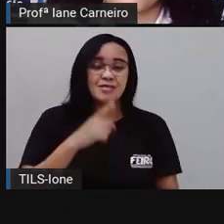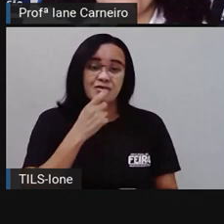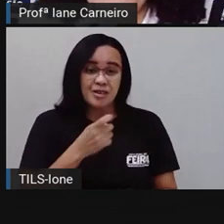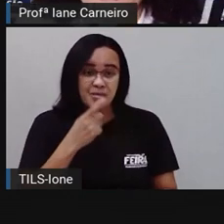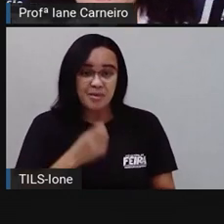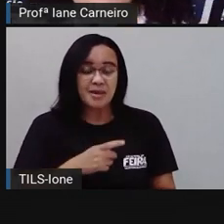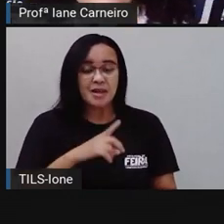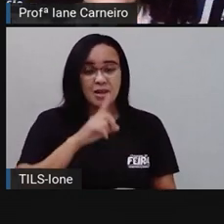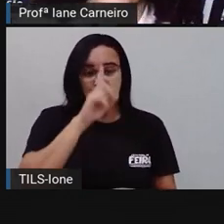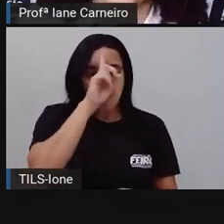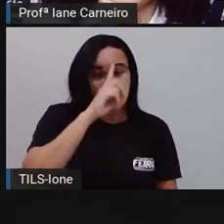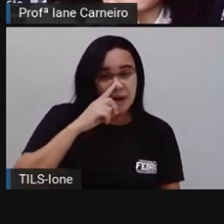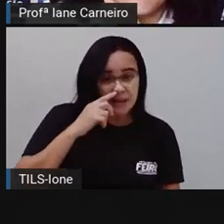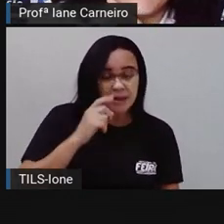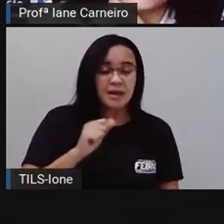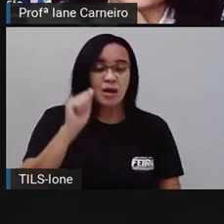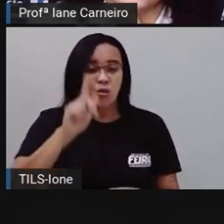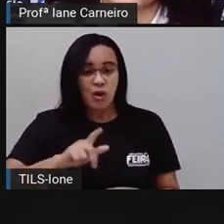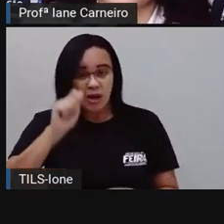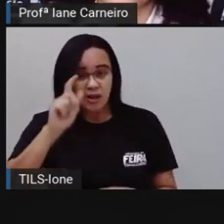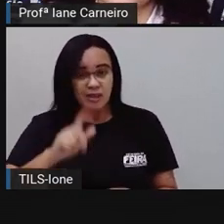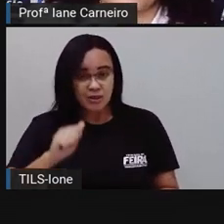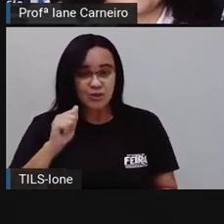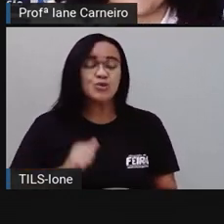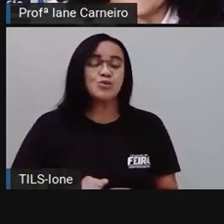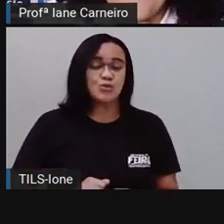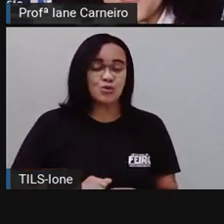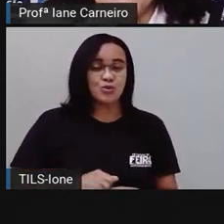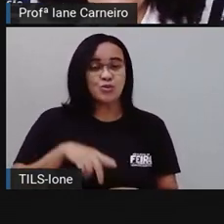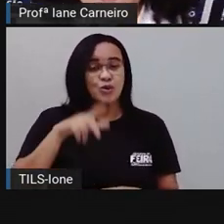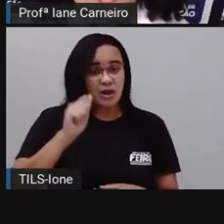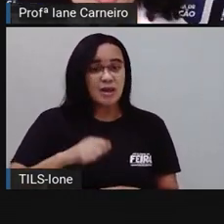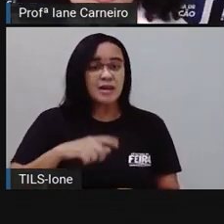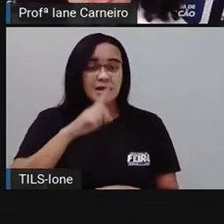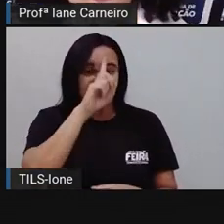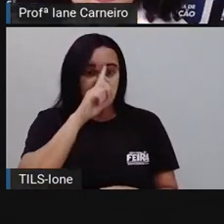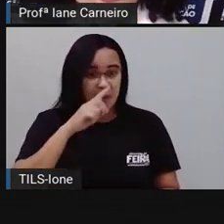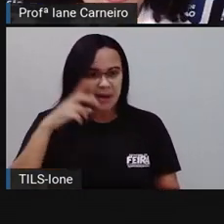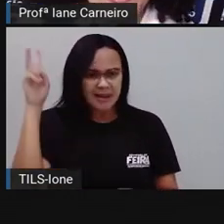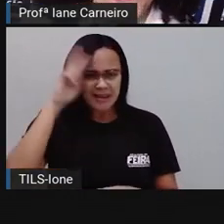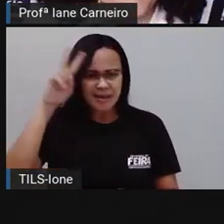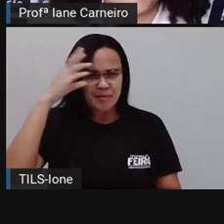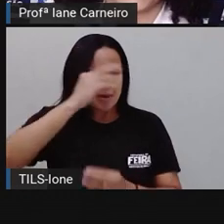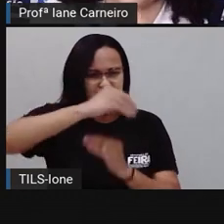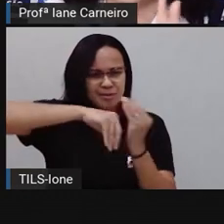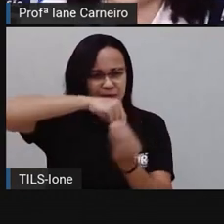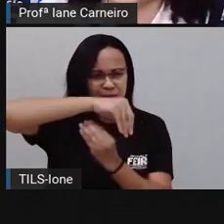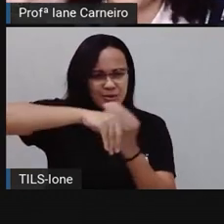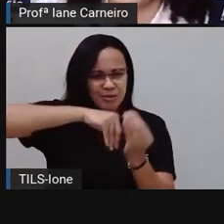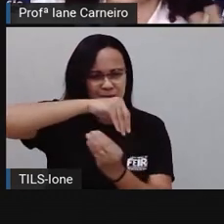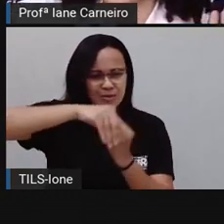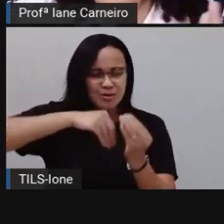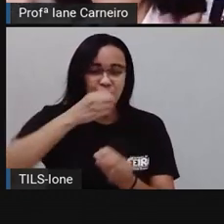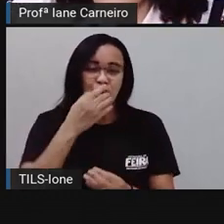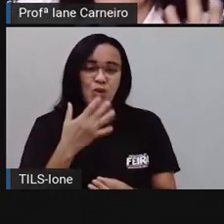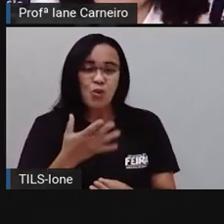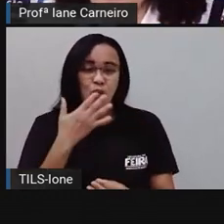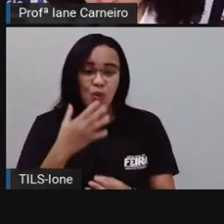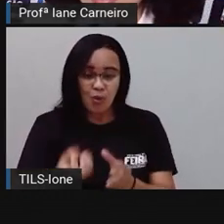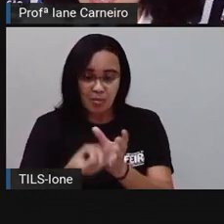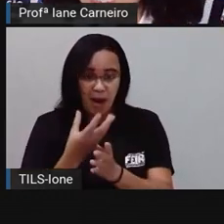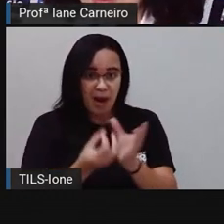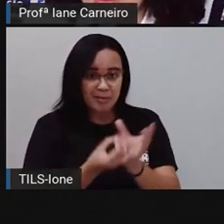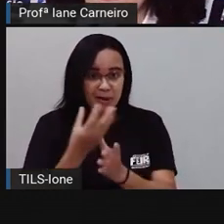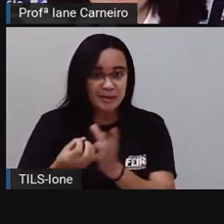o azul com o amarelo, o lilás com o azul e amarelo. Lembram que a gente fez as misturinhas de cores? E a gente foi formando novas